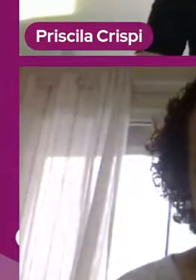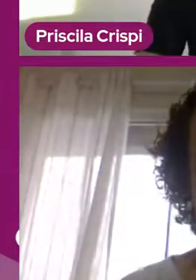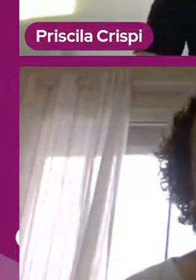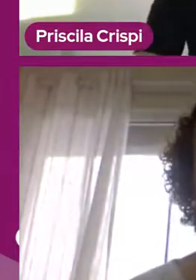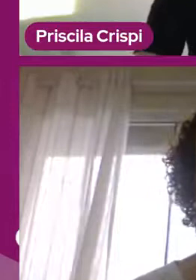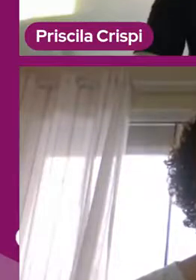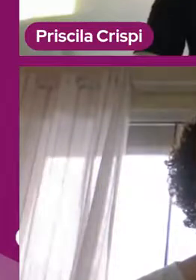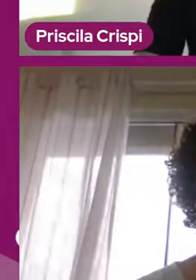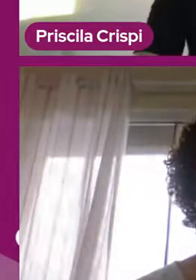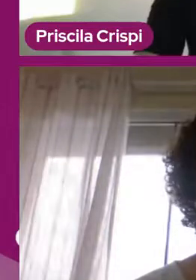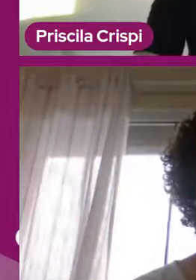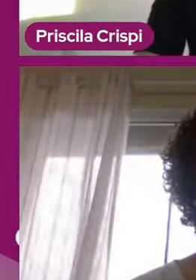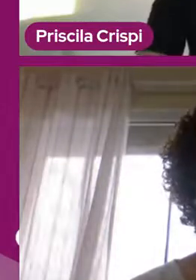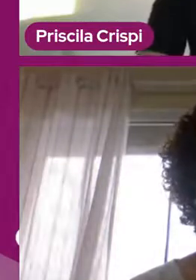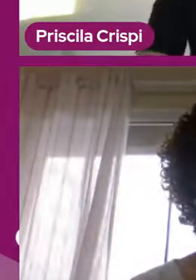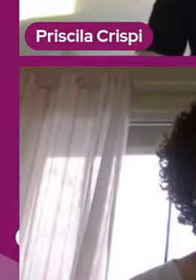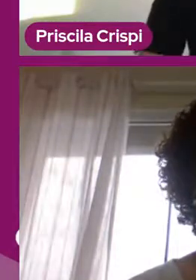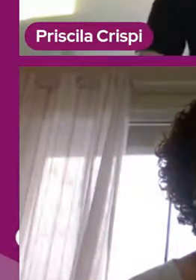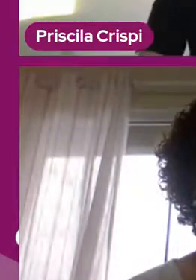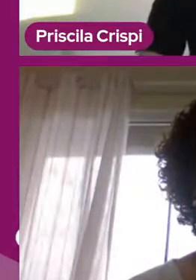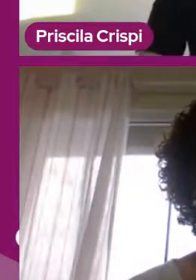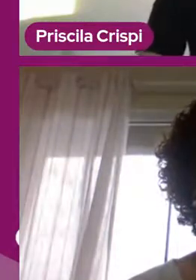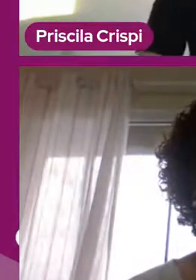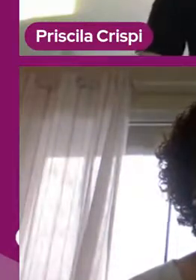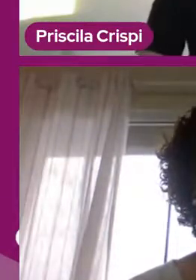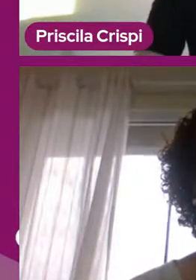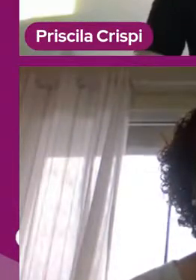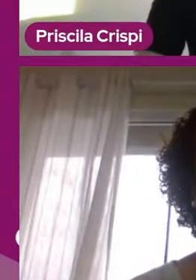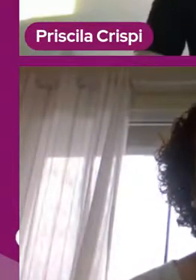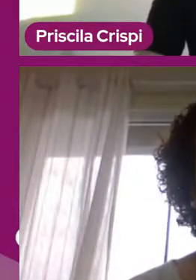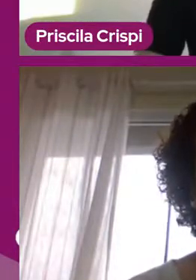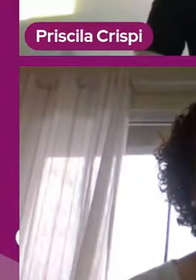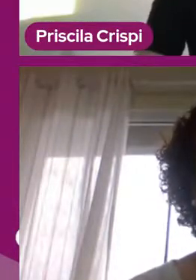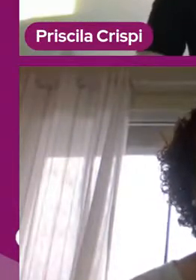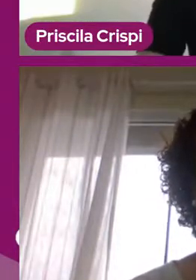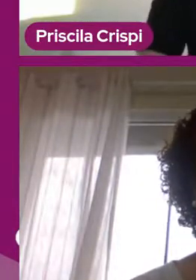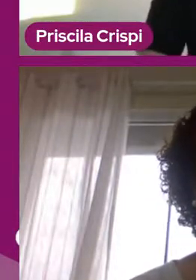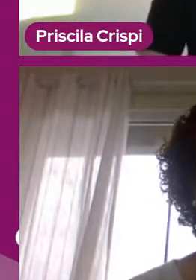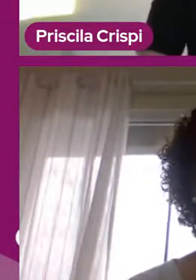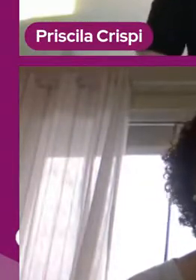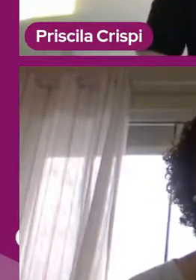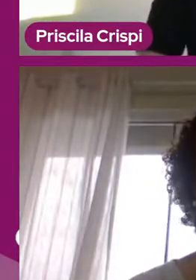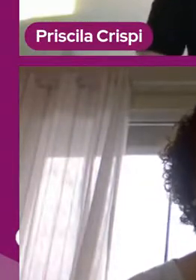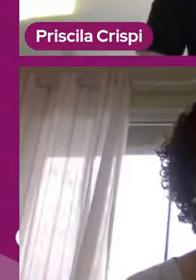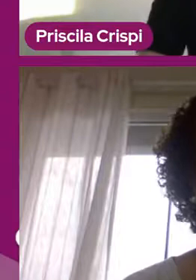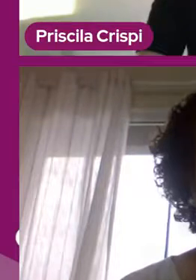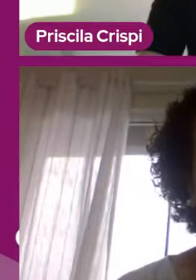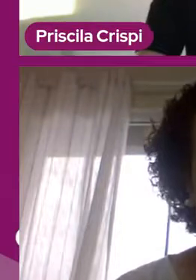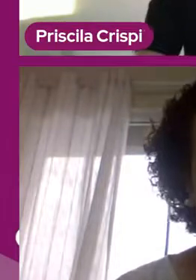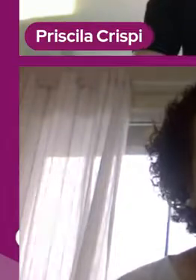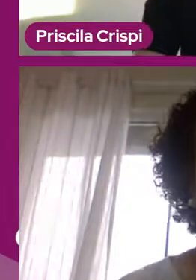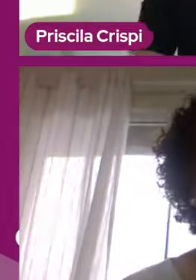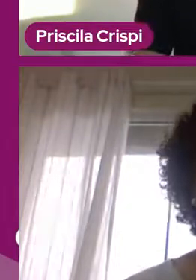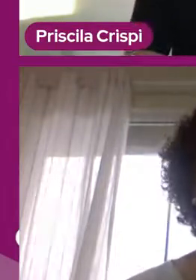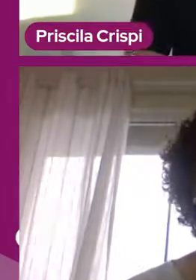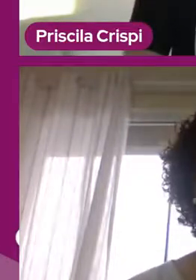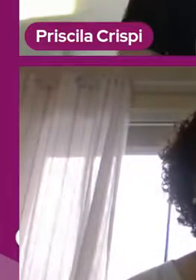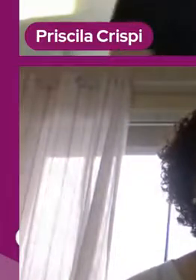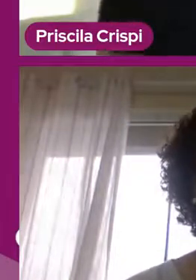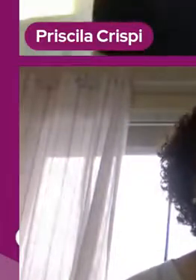desse dia dos professores conversar com uma professora, né? Em primeiro lugar, parabéns. Obrigada. Pelo seu